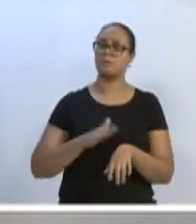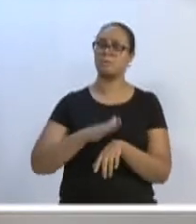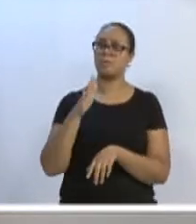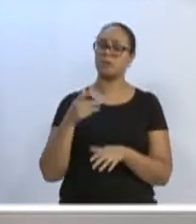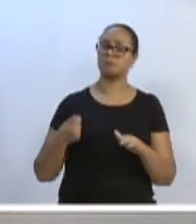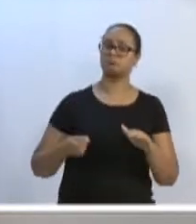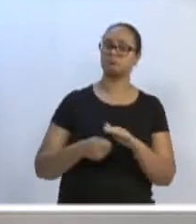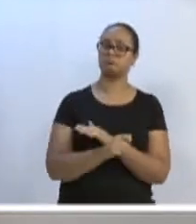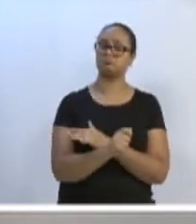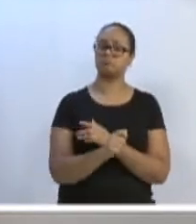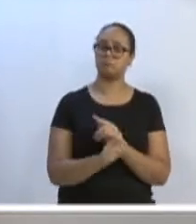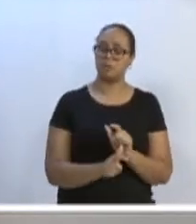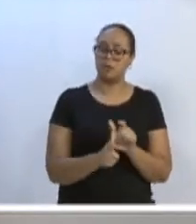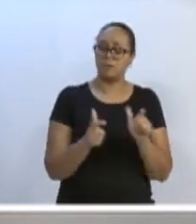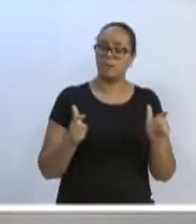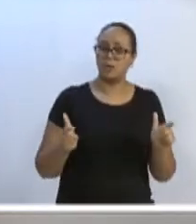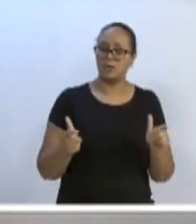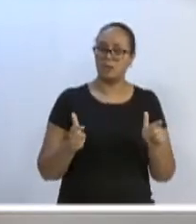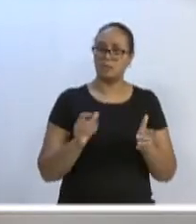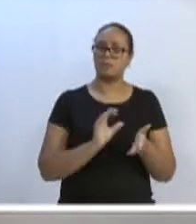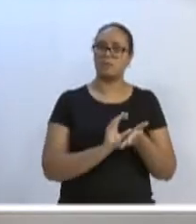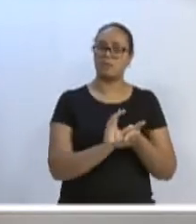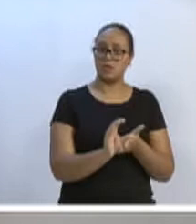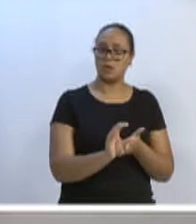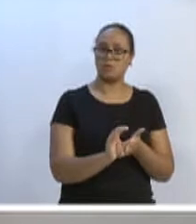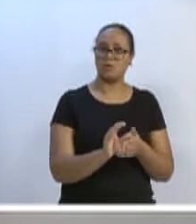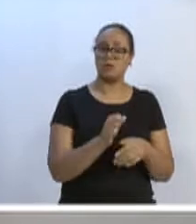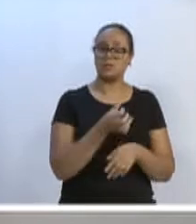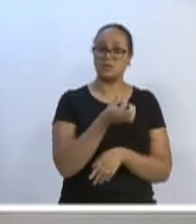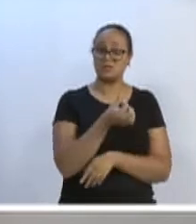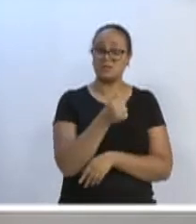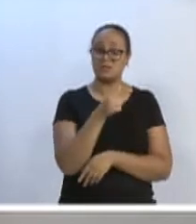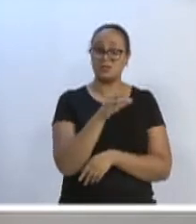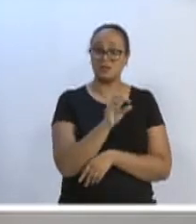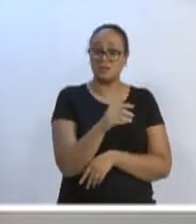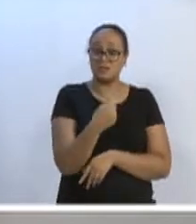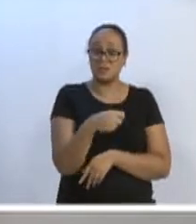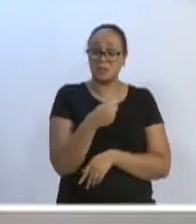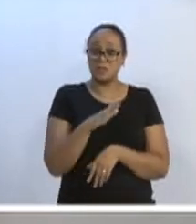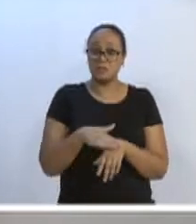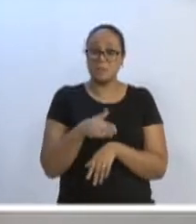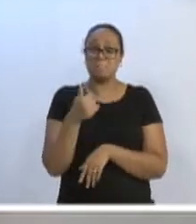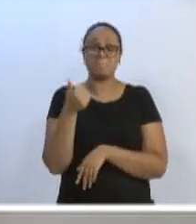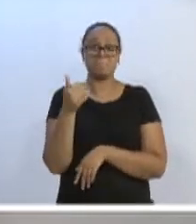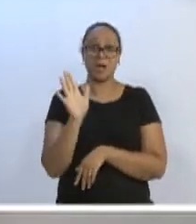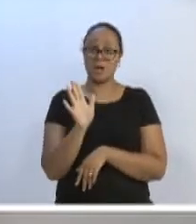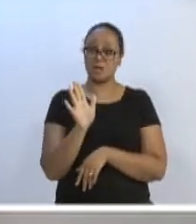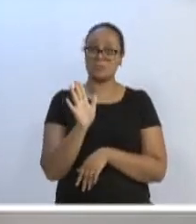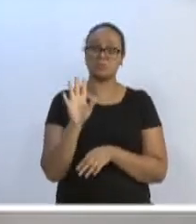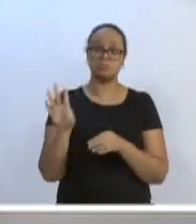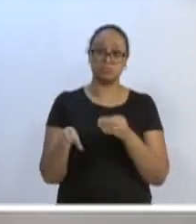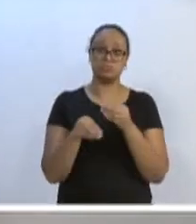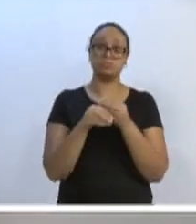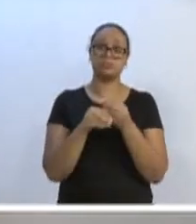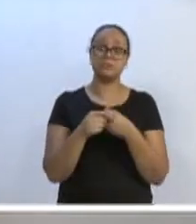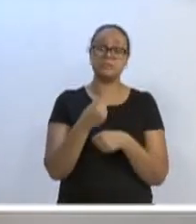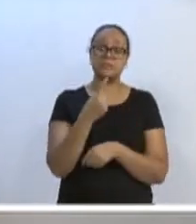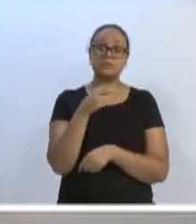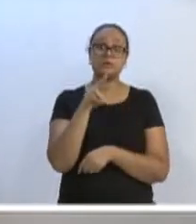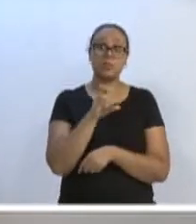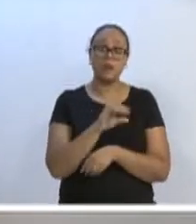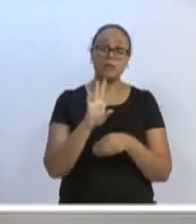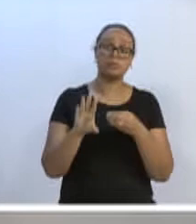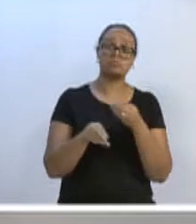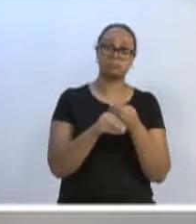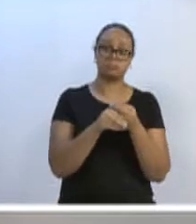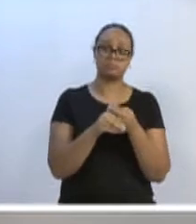aumente esse valor já de mais de 670 mil reais com uma soma a mais de 150 mil reais,